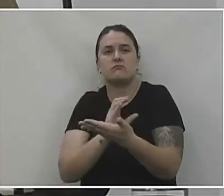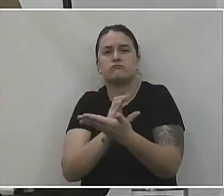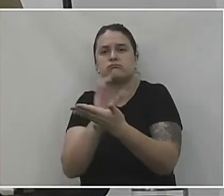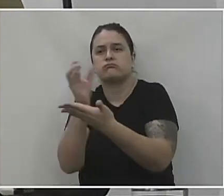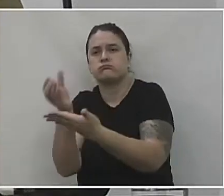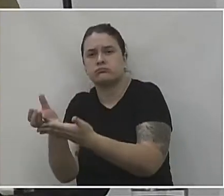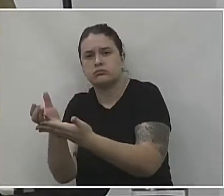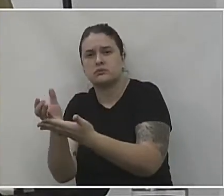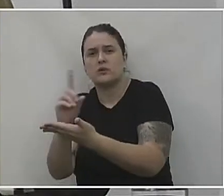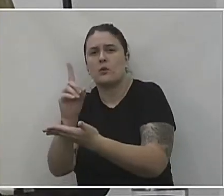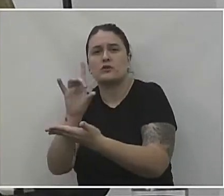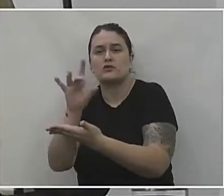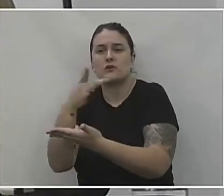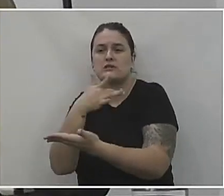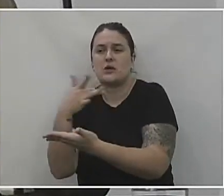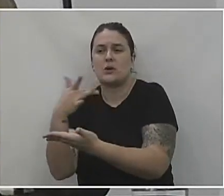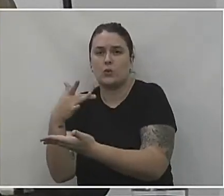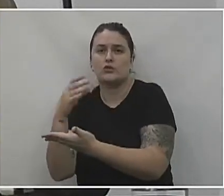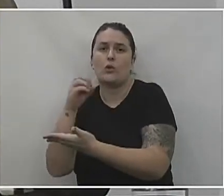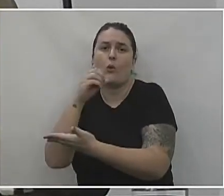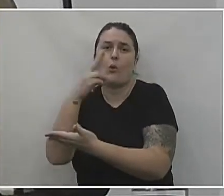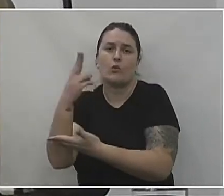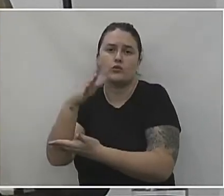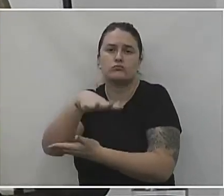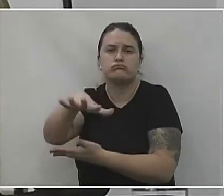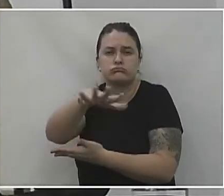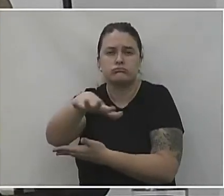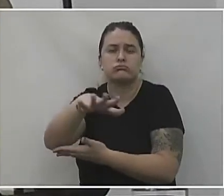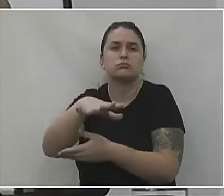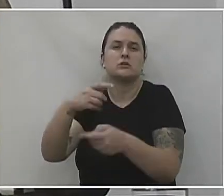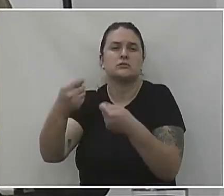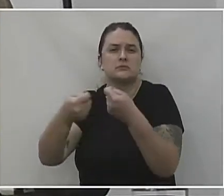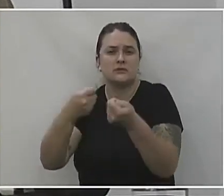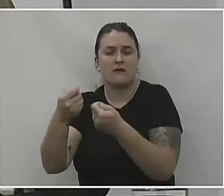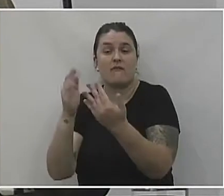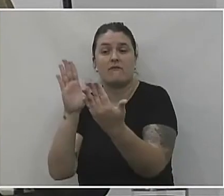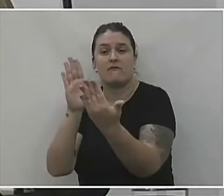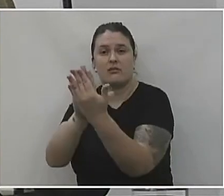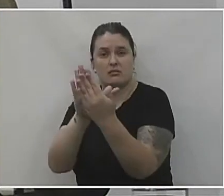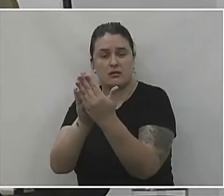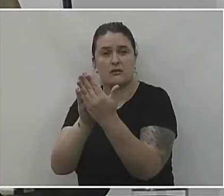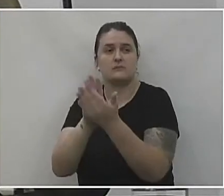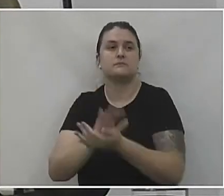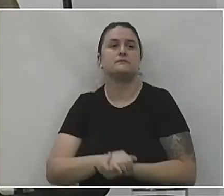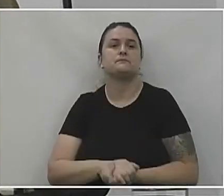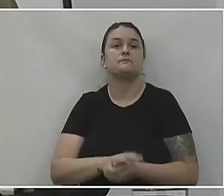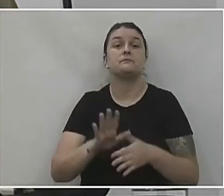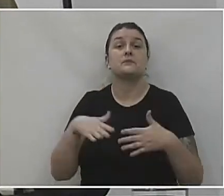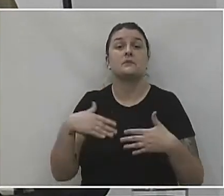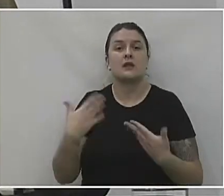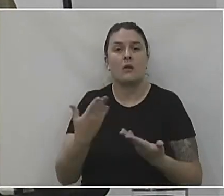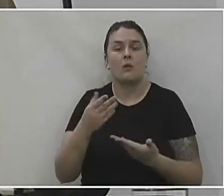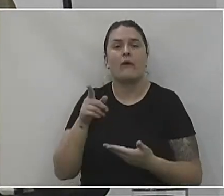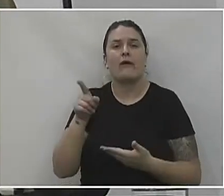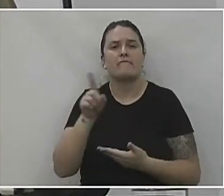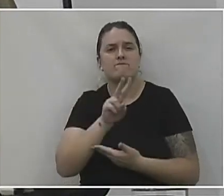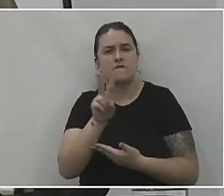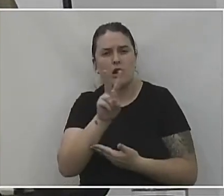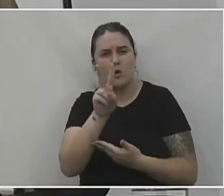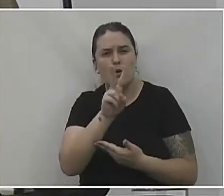de investimentos não só na saúde, mas em outras áreas da administração para o enfrentamento do Covid. Então esse valor,